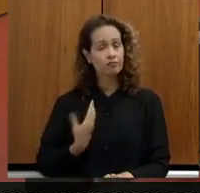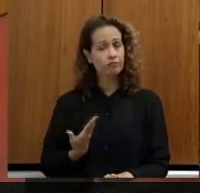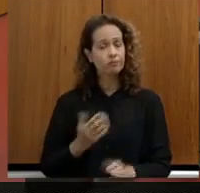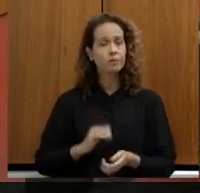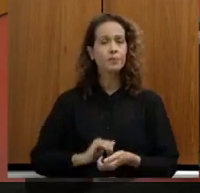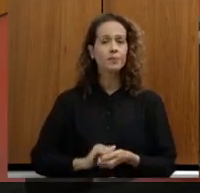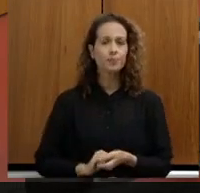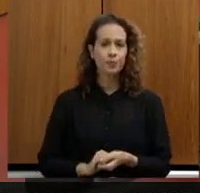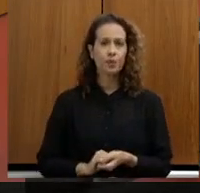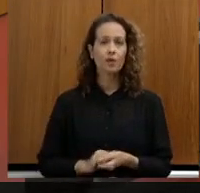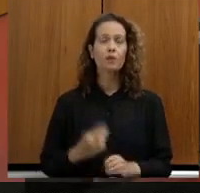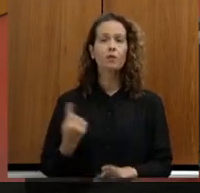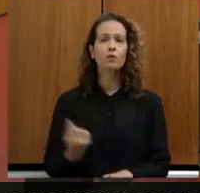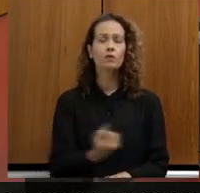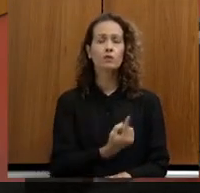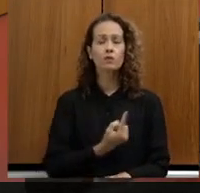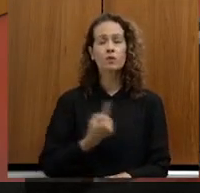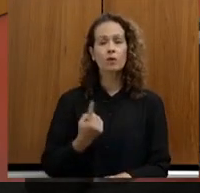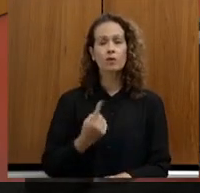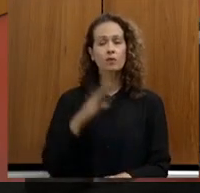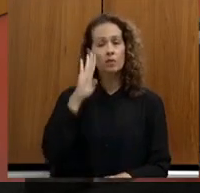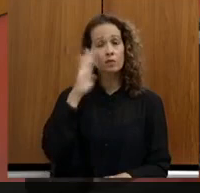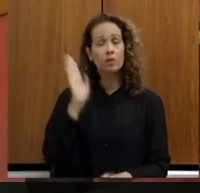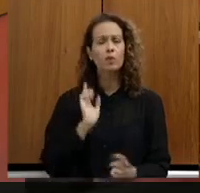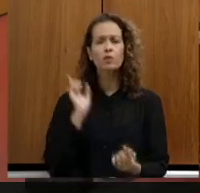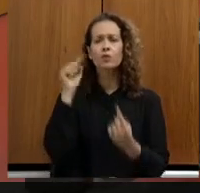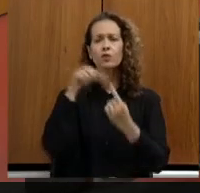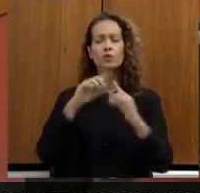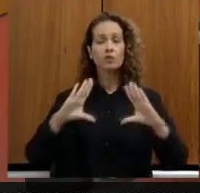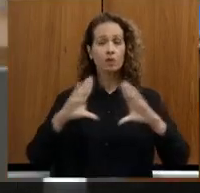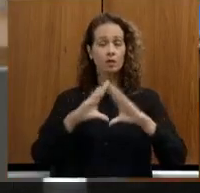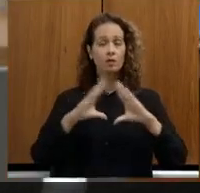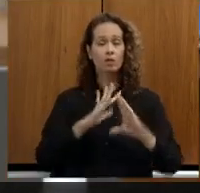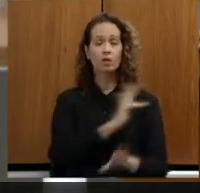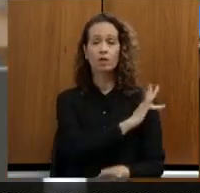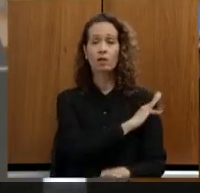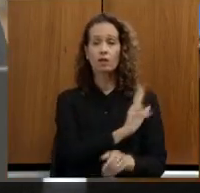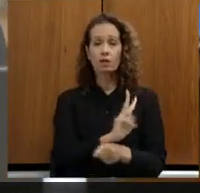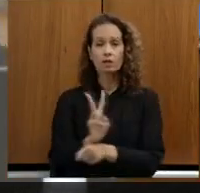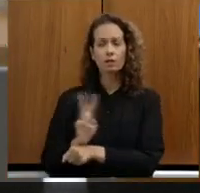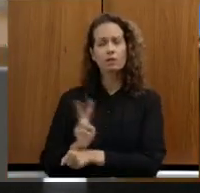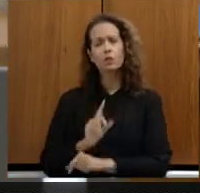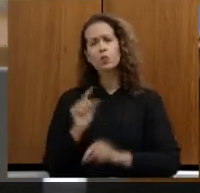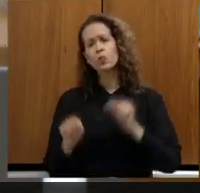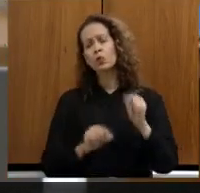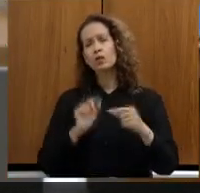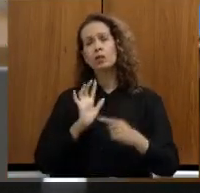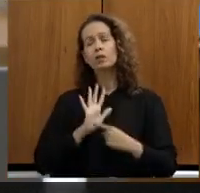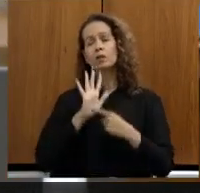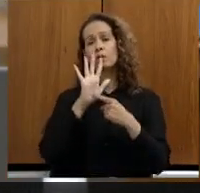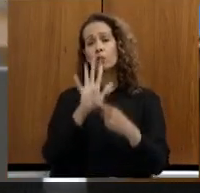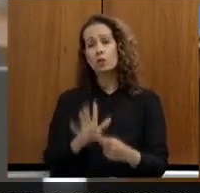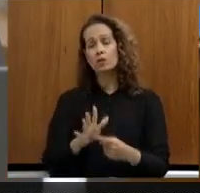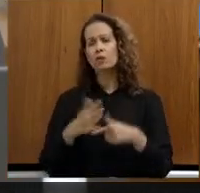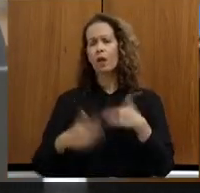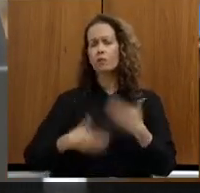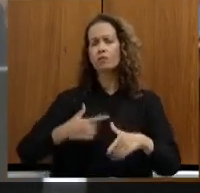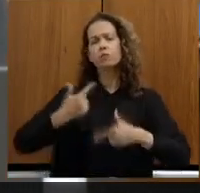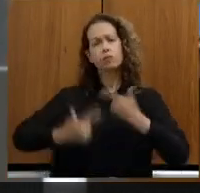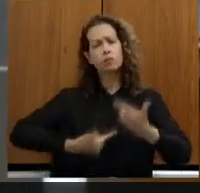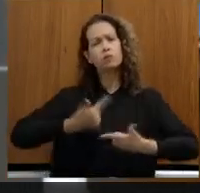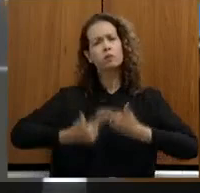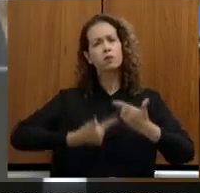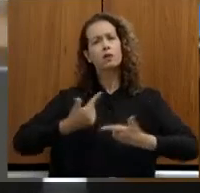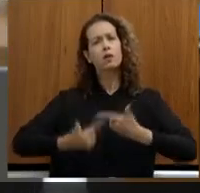com o nosso principal objetivo na assembleia fiscaliza é demonstrar o empenho que o sistema